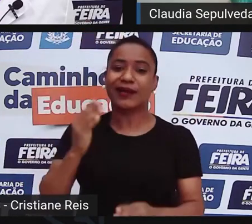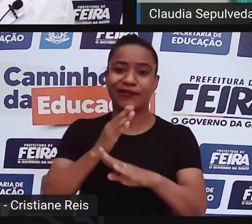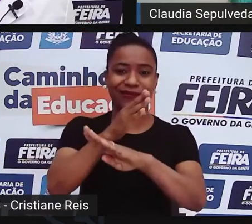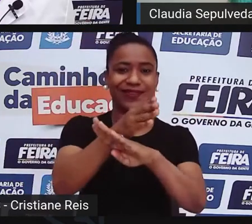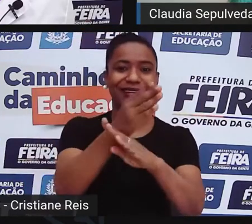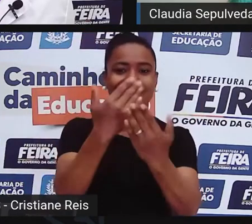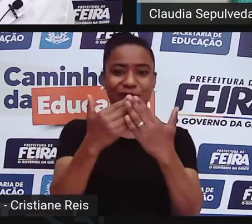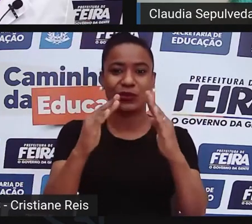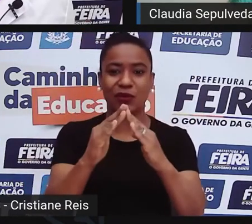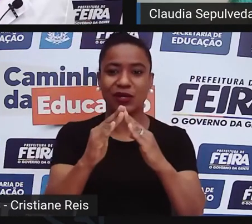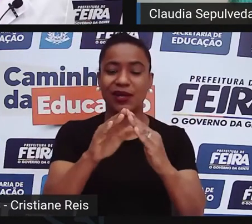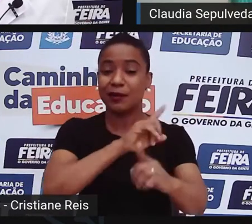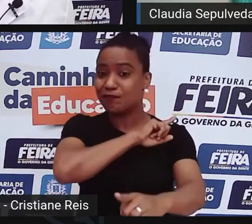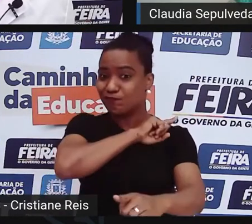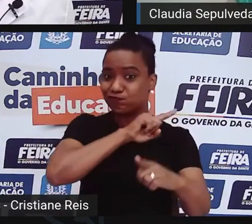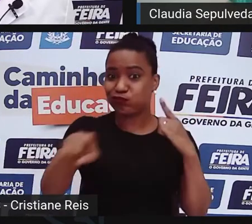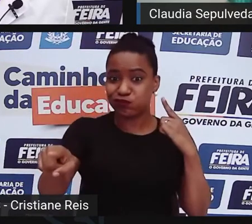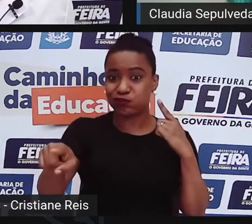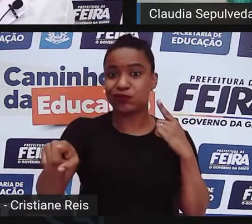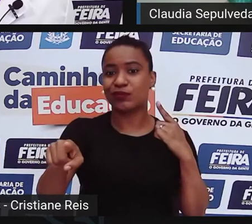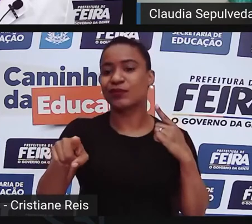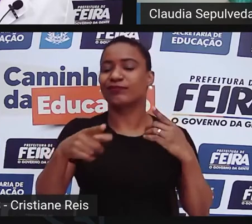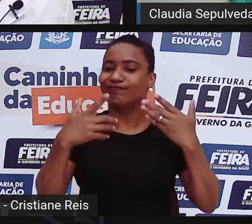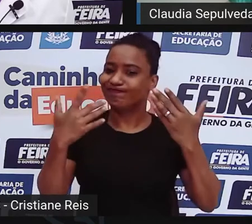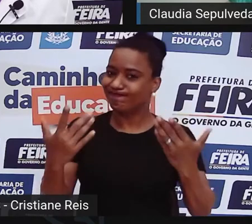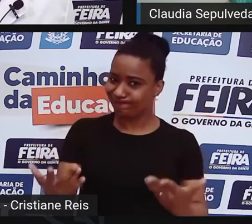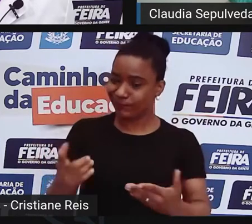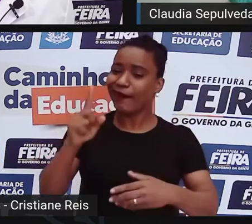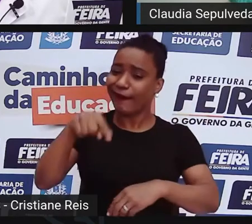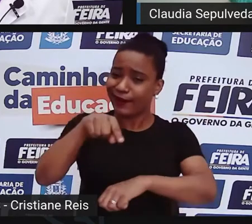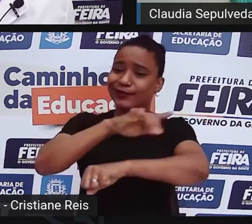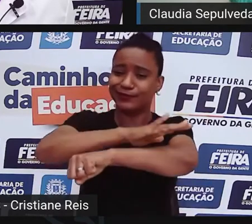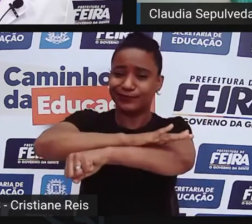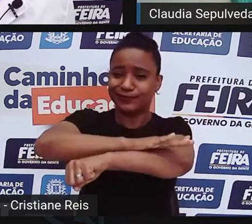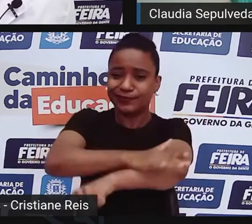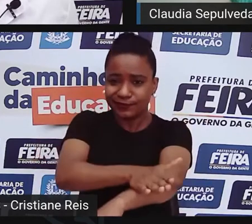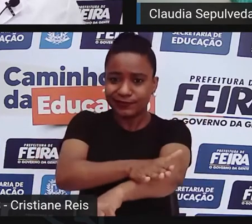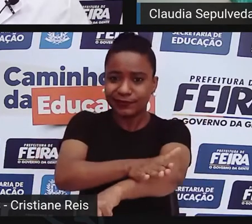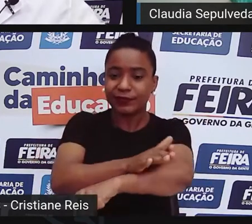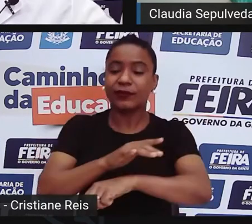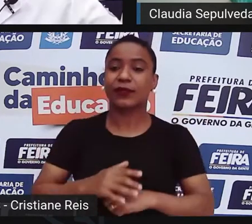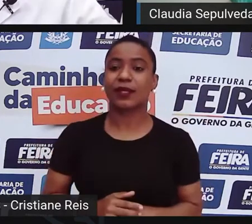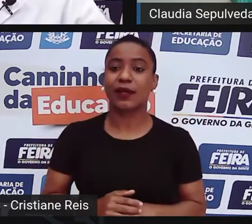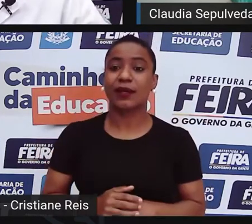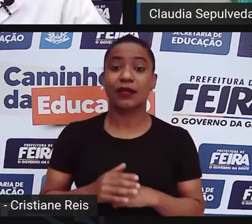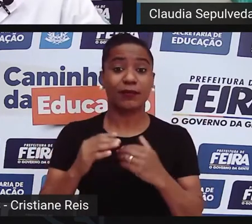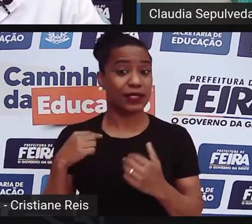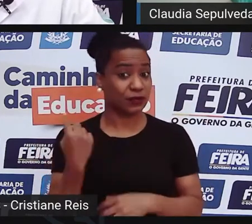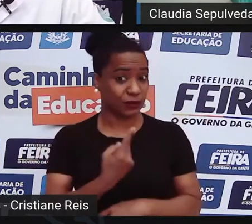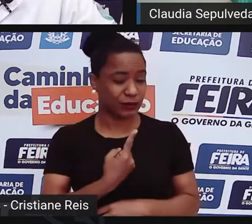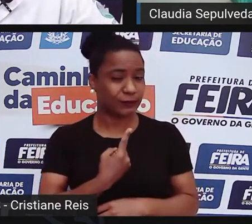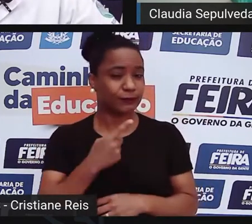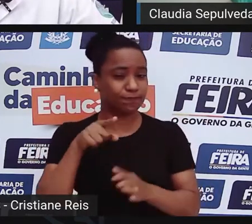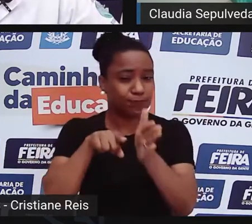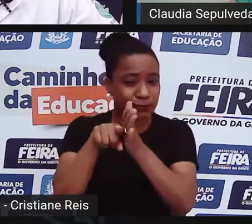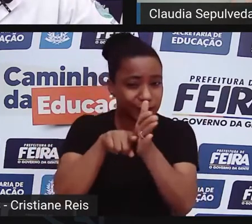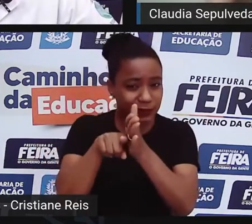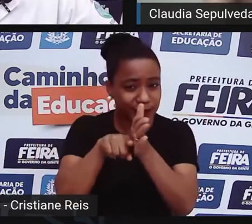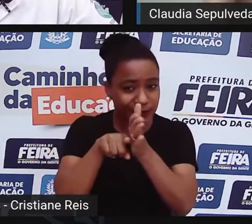relação ao científico, quer dizer, de um modo geral, o a sociedade nossa vê como científico é algo que é dito,